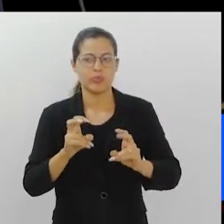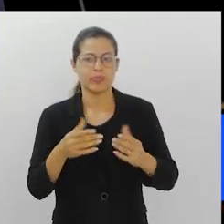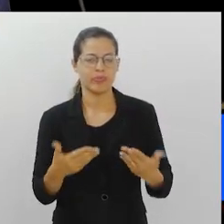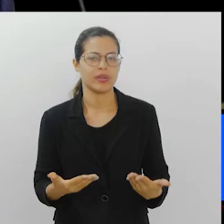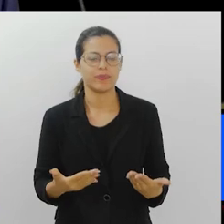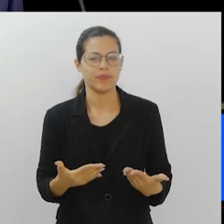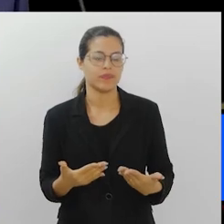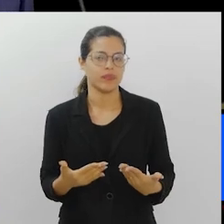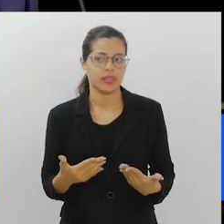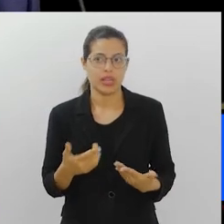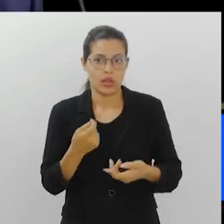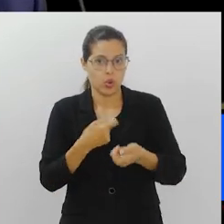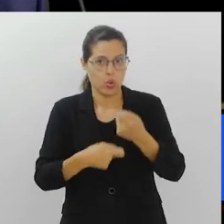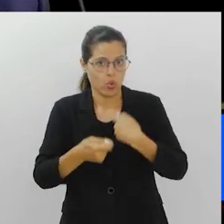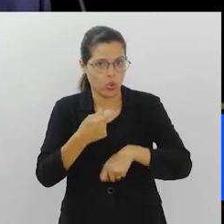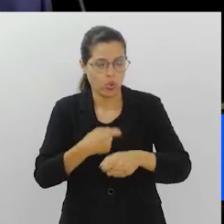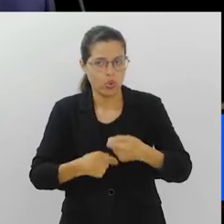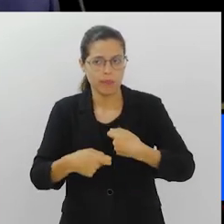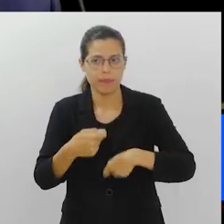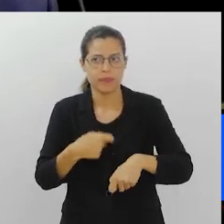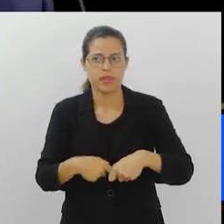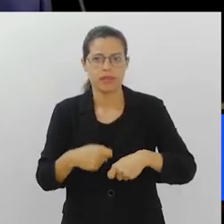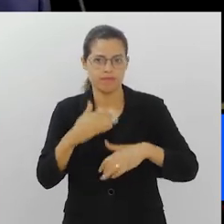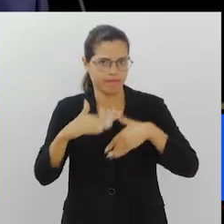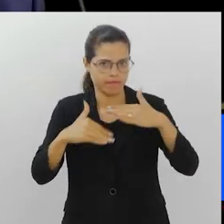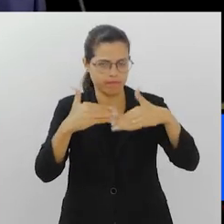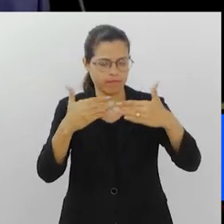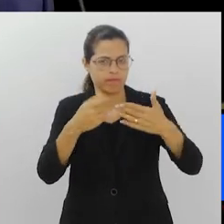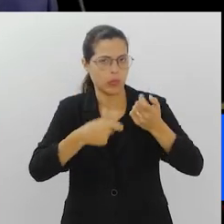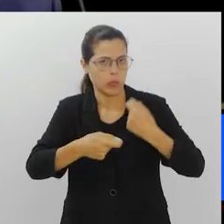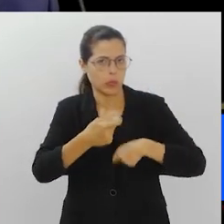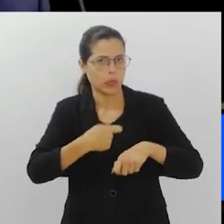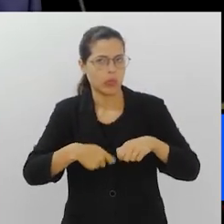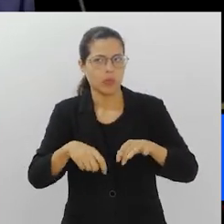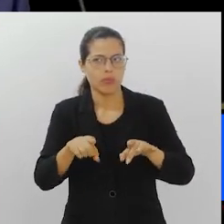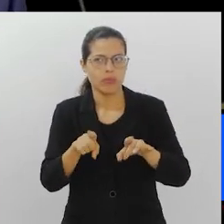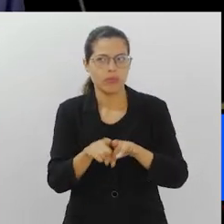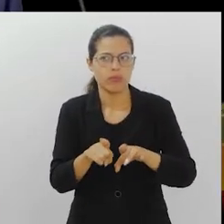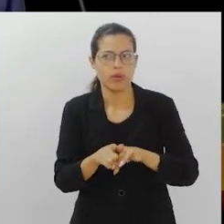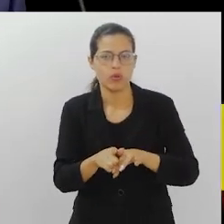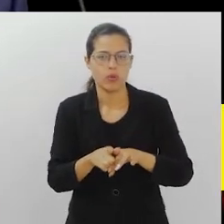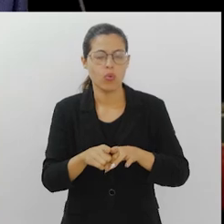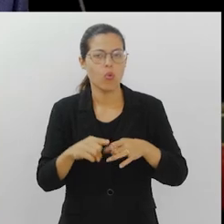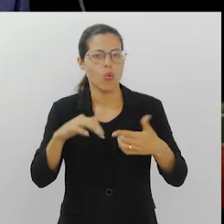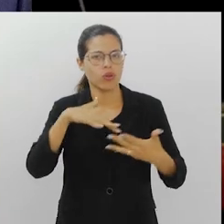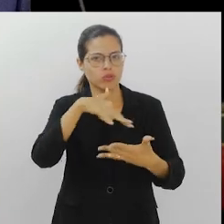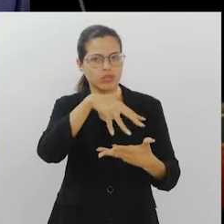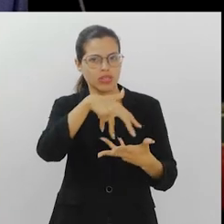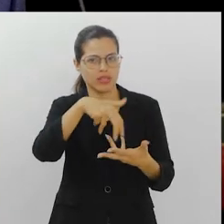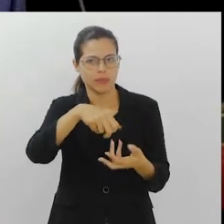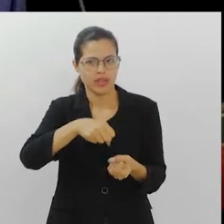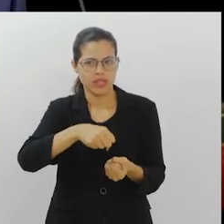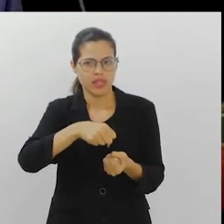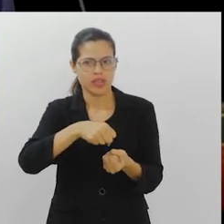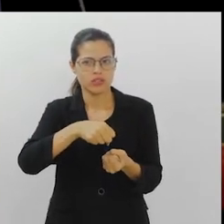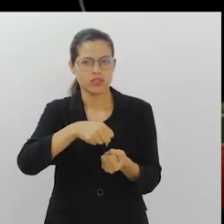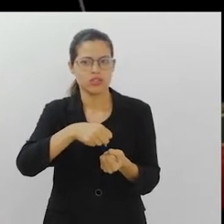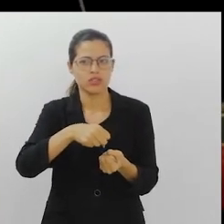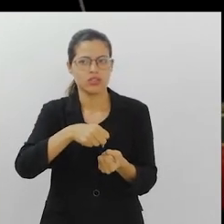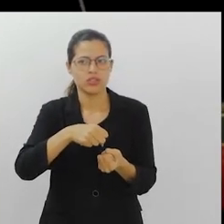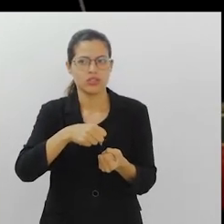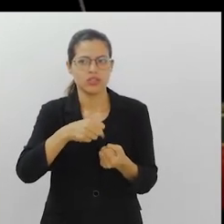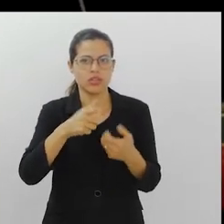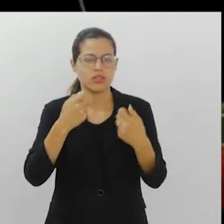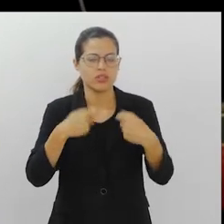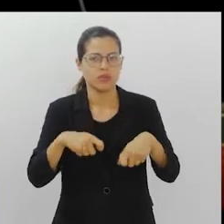negócio, da economia, do desenvolvimento econômico e da sustentabilidade.